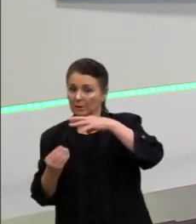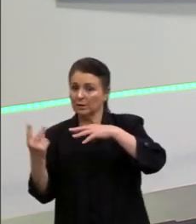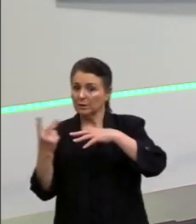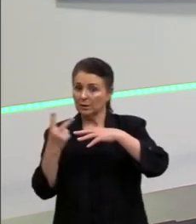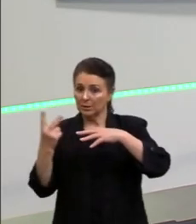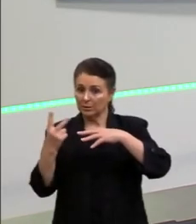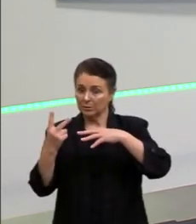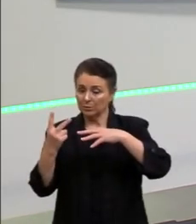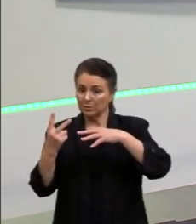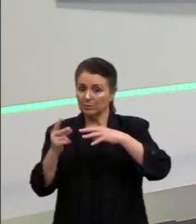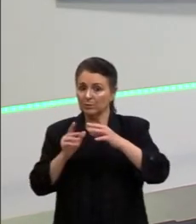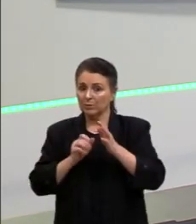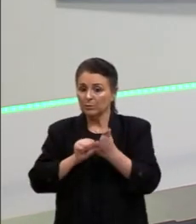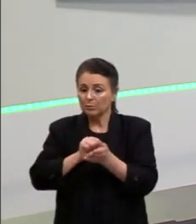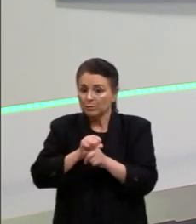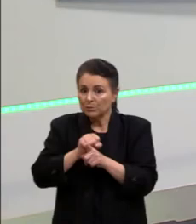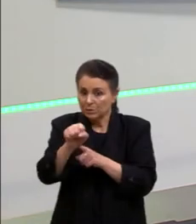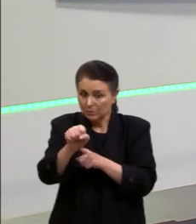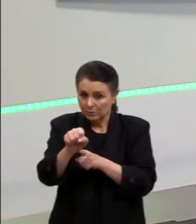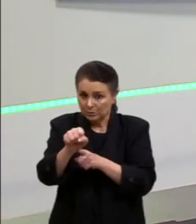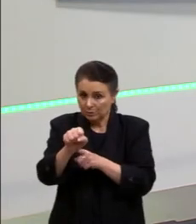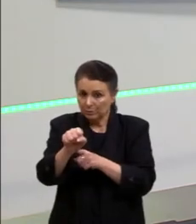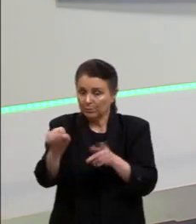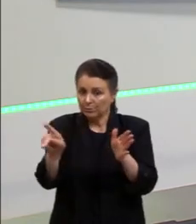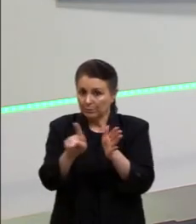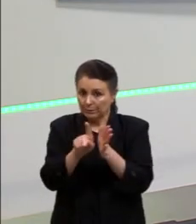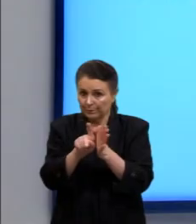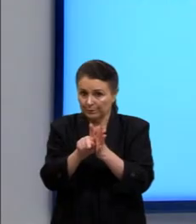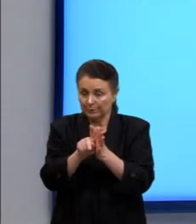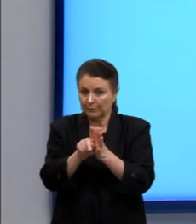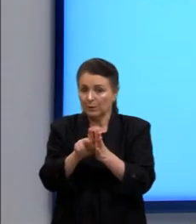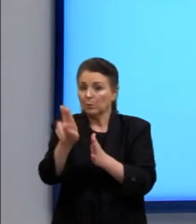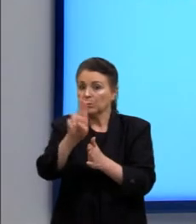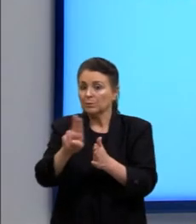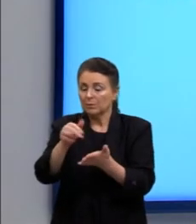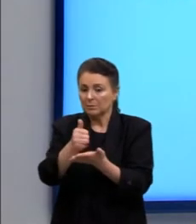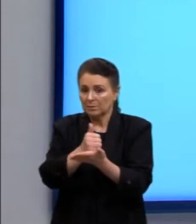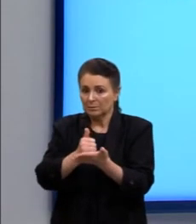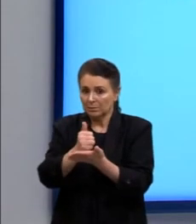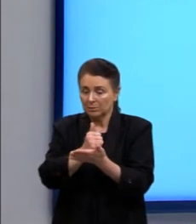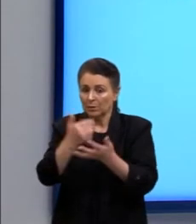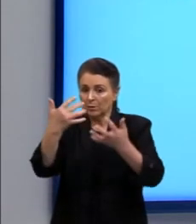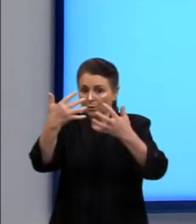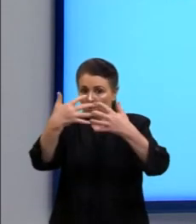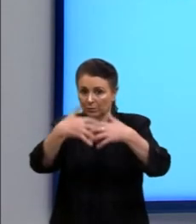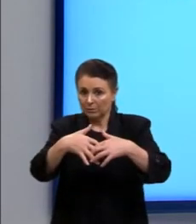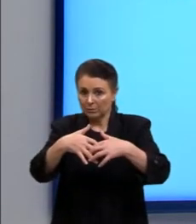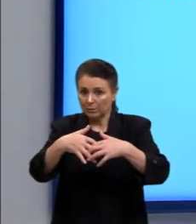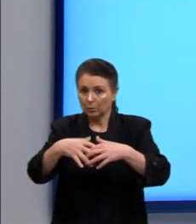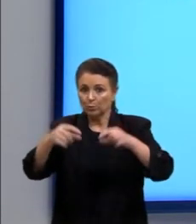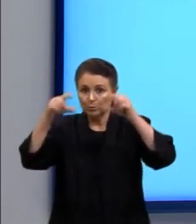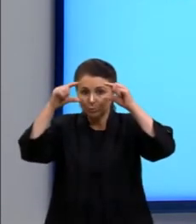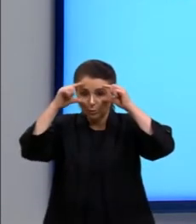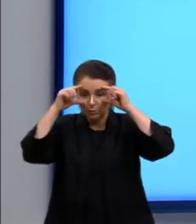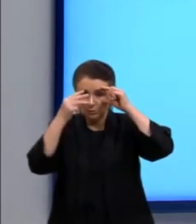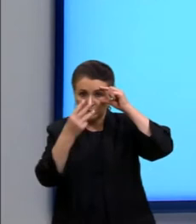sentido. Então, com base nessas informações, o funcionamento dos óculos 3D ocorre por